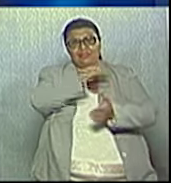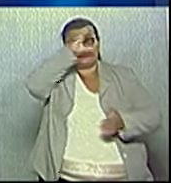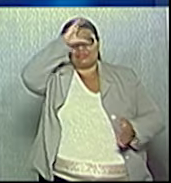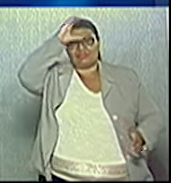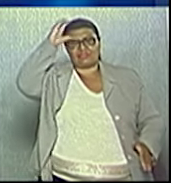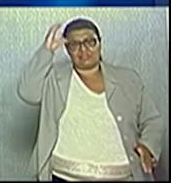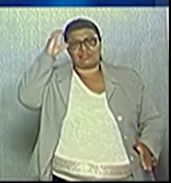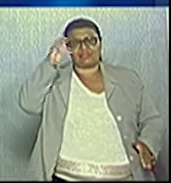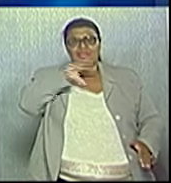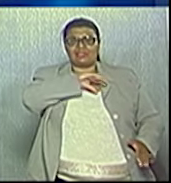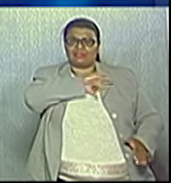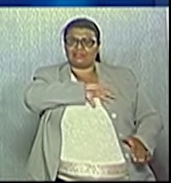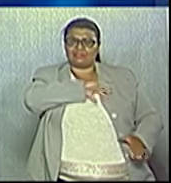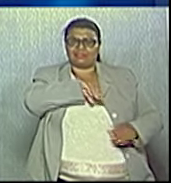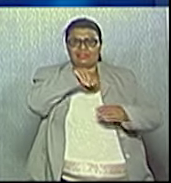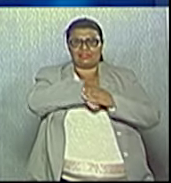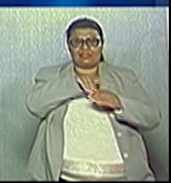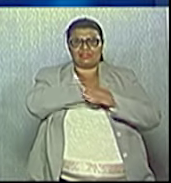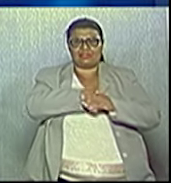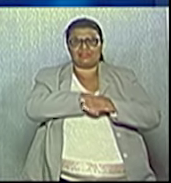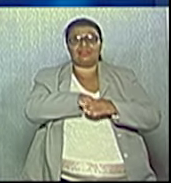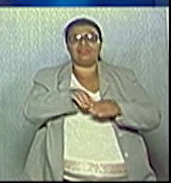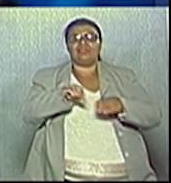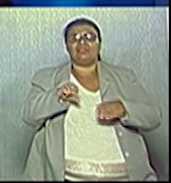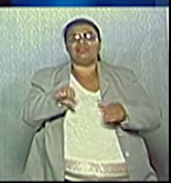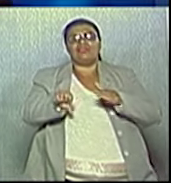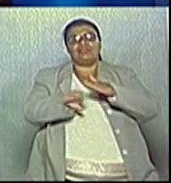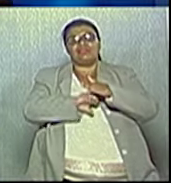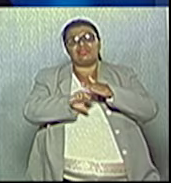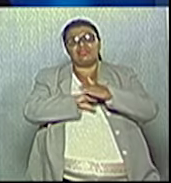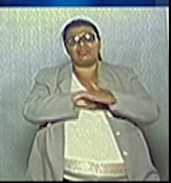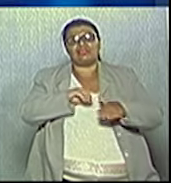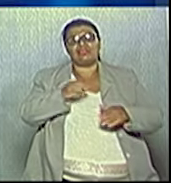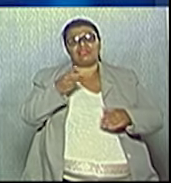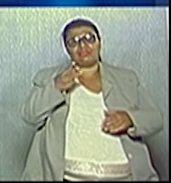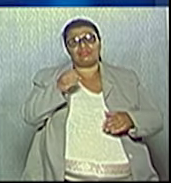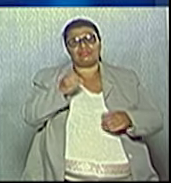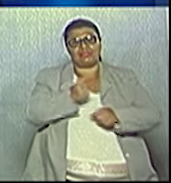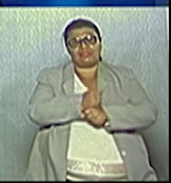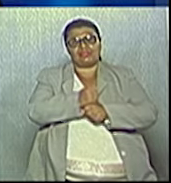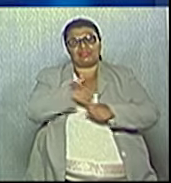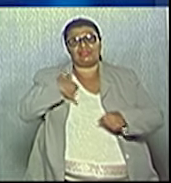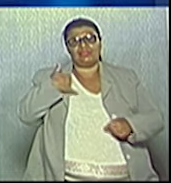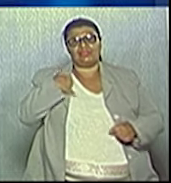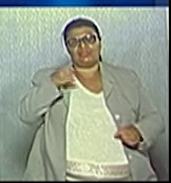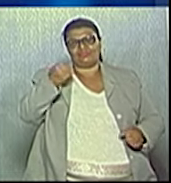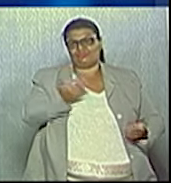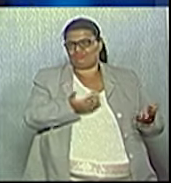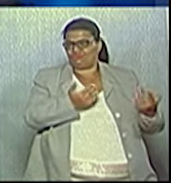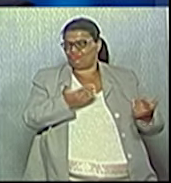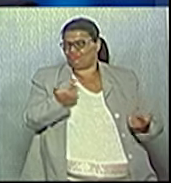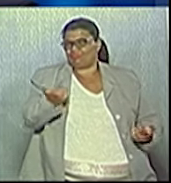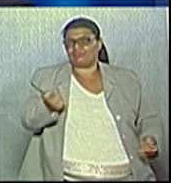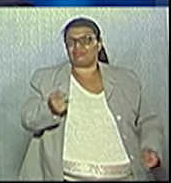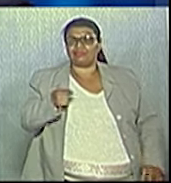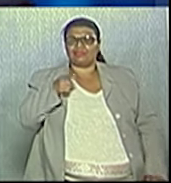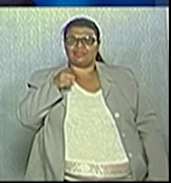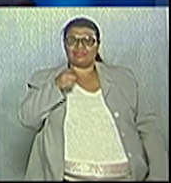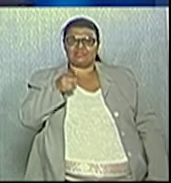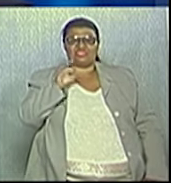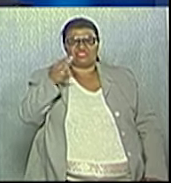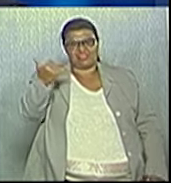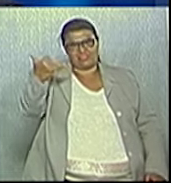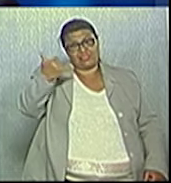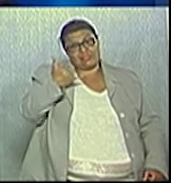Eu fui secretário de negócio jurídico de Jacarei, com muita honra, com 30 anos de idade, o mais novo. Mas se você quer me julgar,